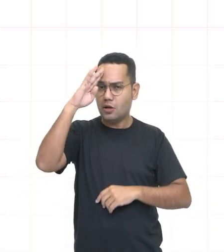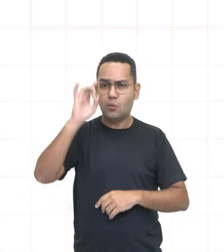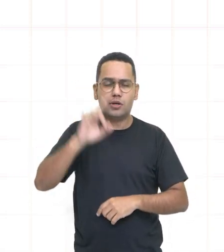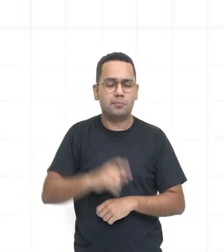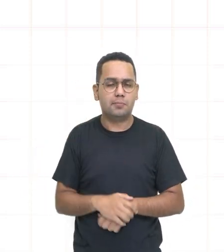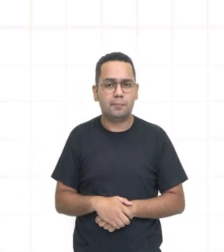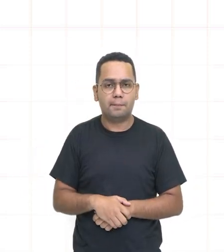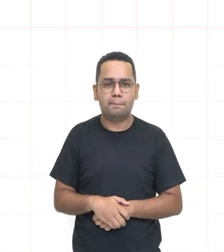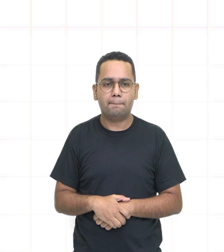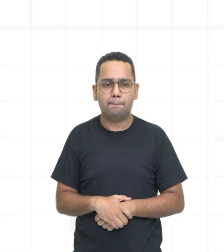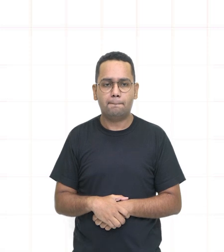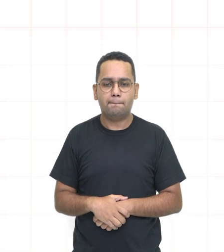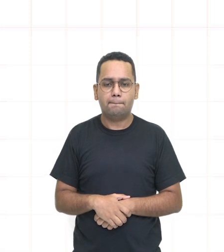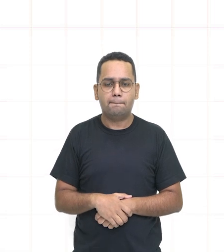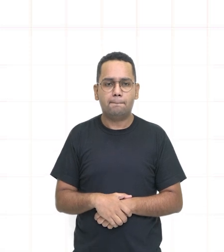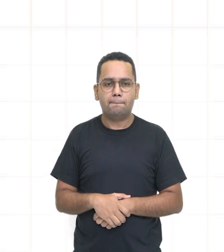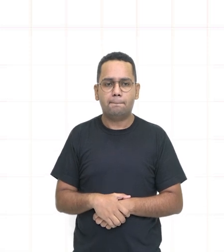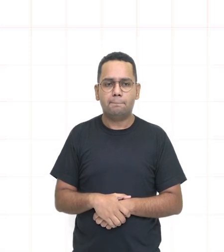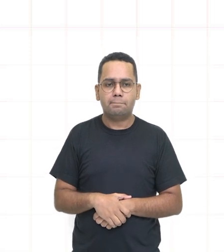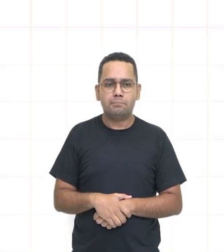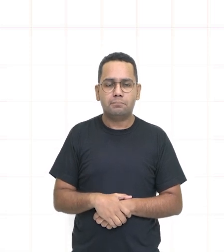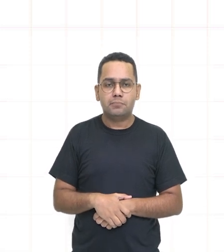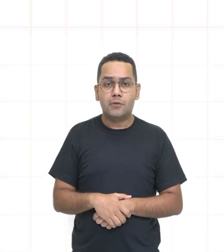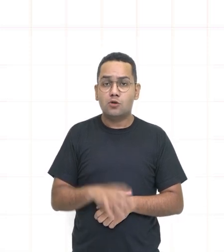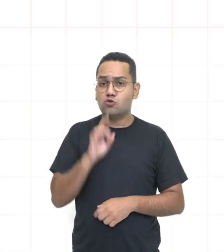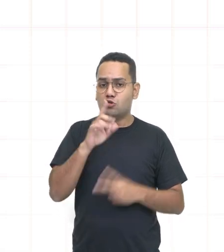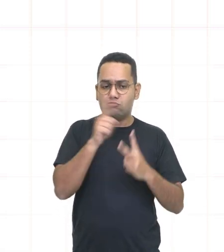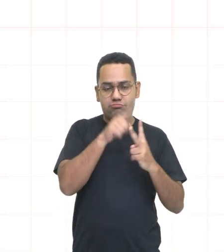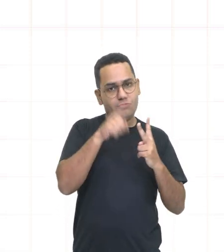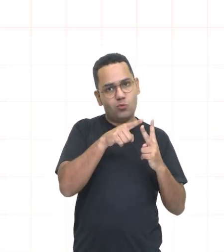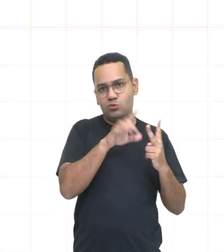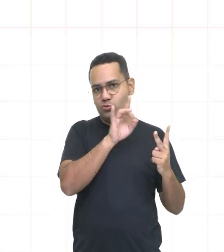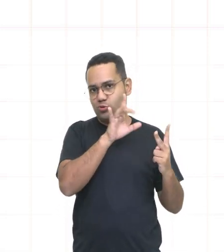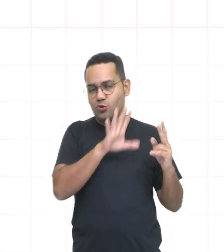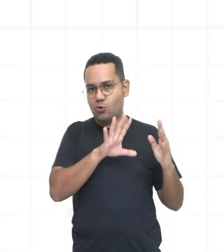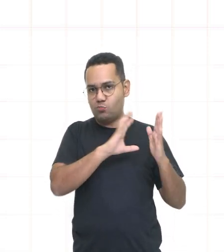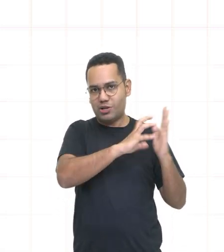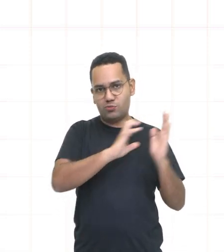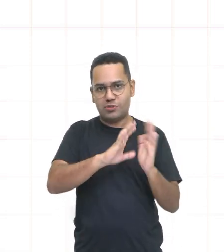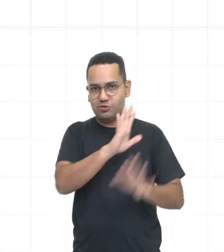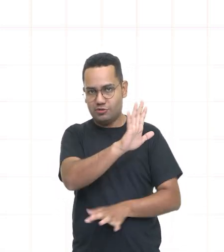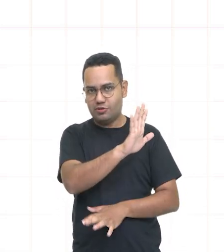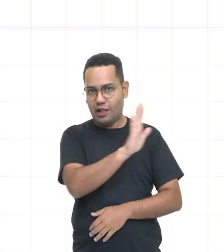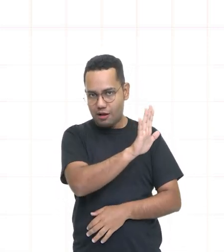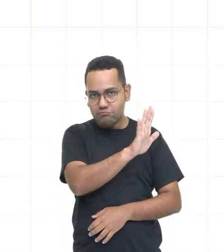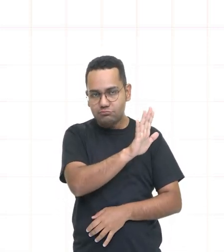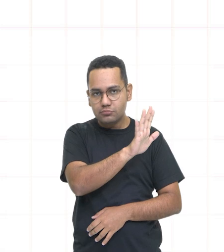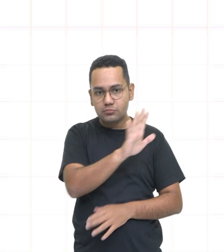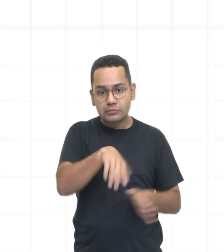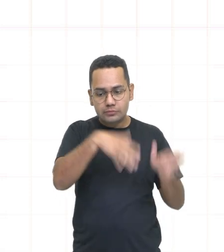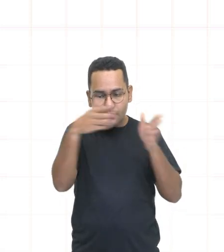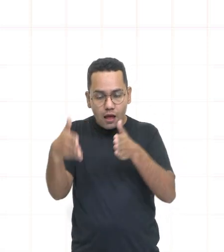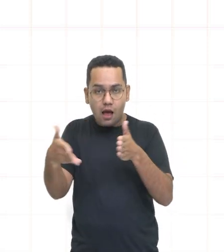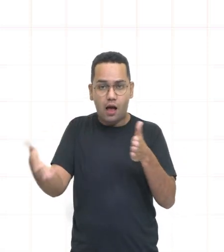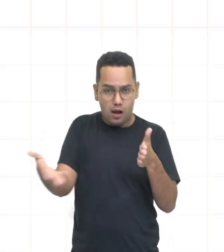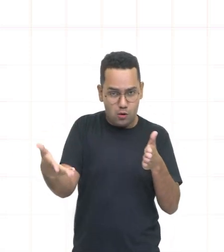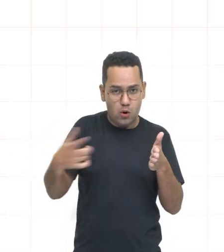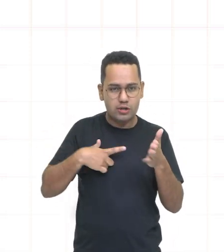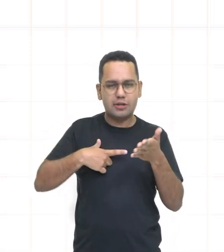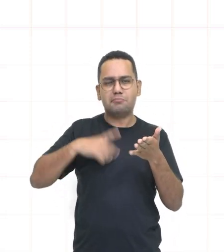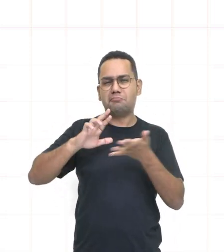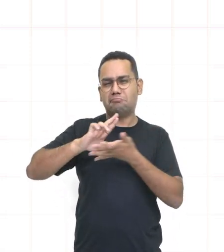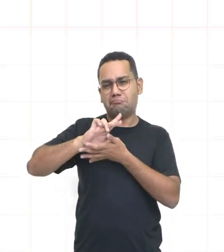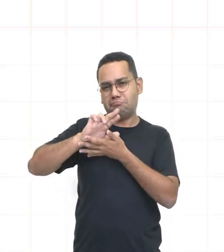existe apenas dois partidos políticos existe toda uma gama de partidos políticos cada um obedece